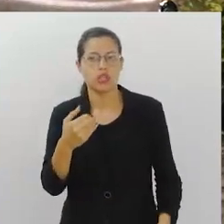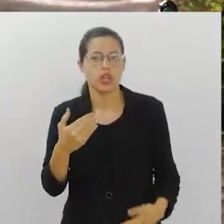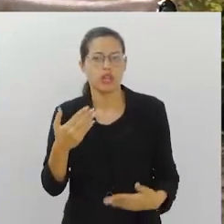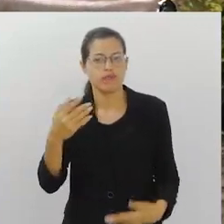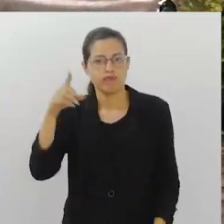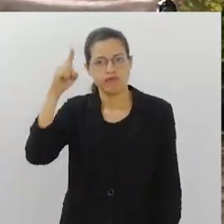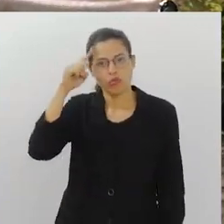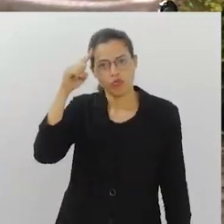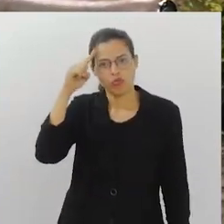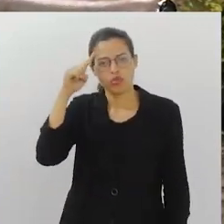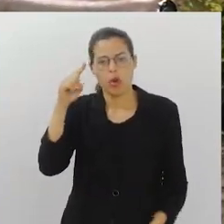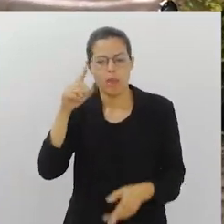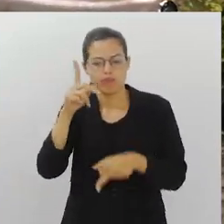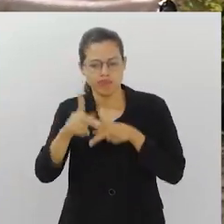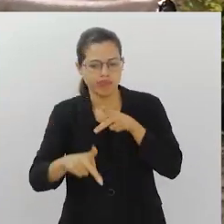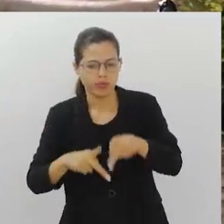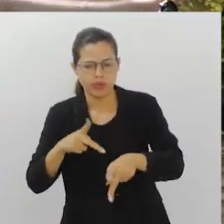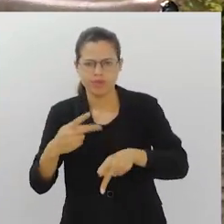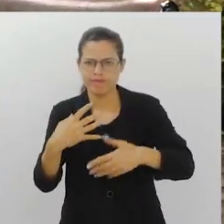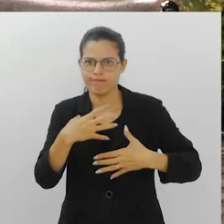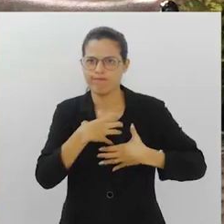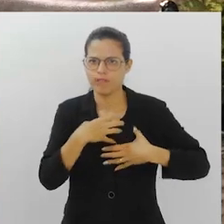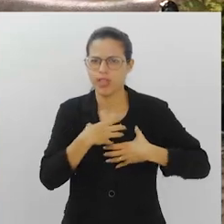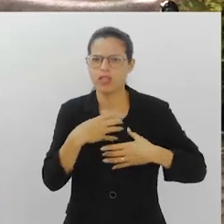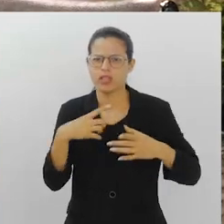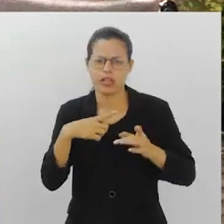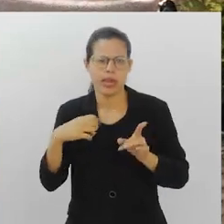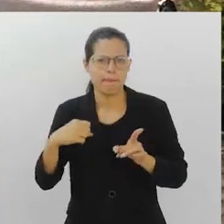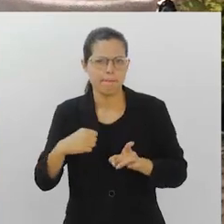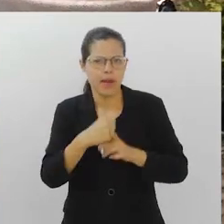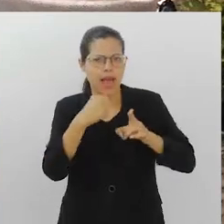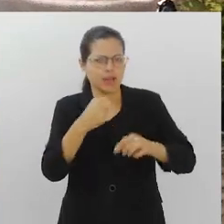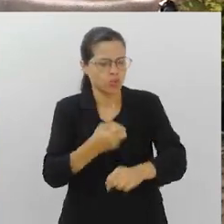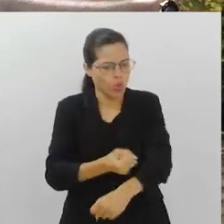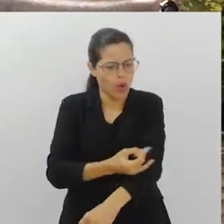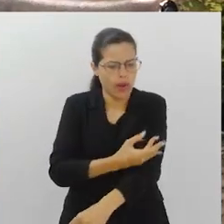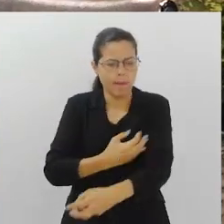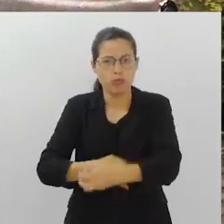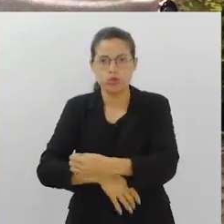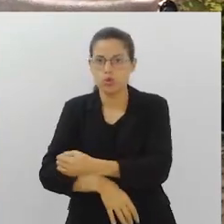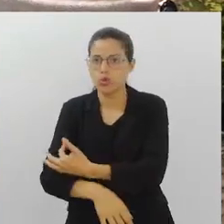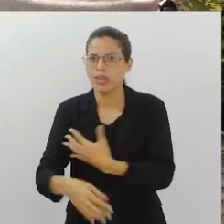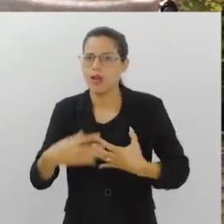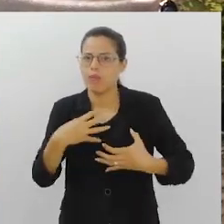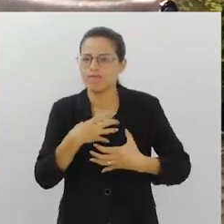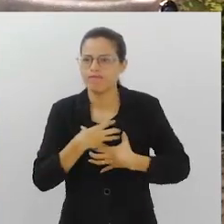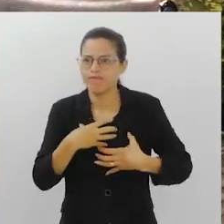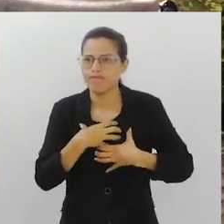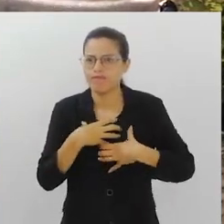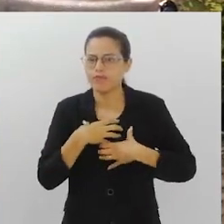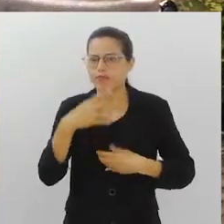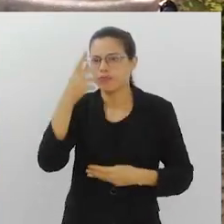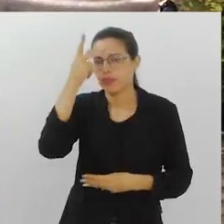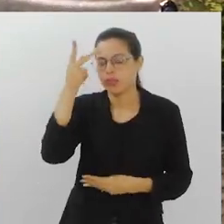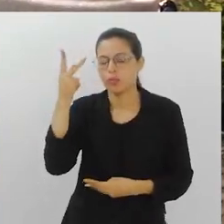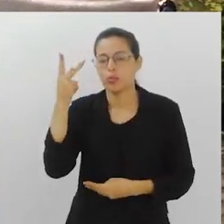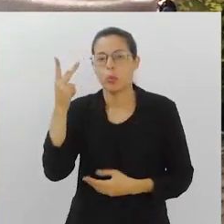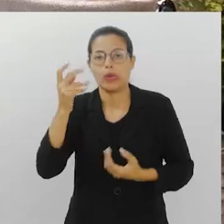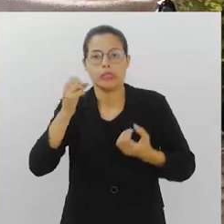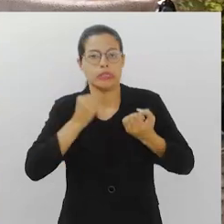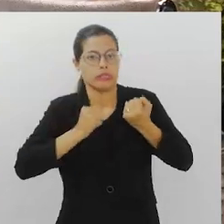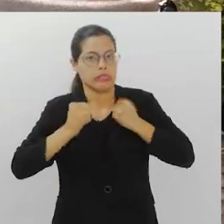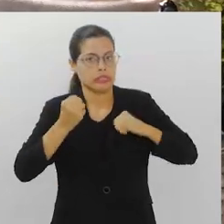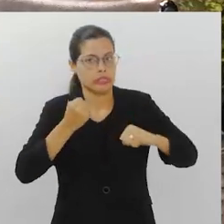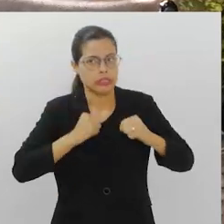no dia a dia da população, tem impactos emocionais, pessoas até passando por momentos